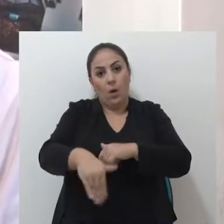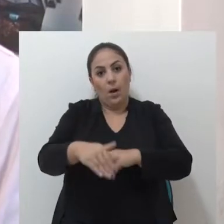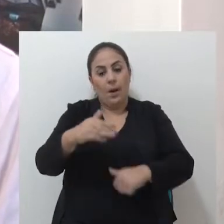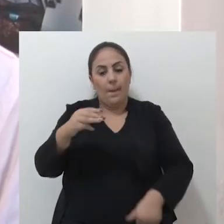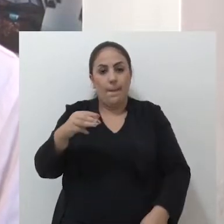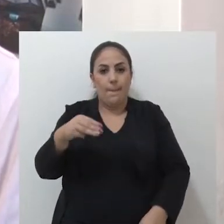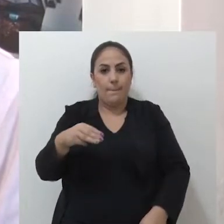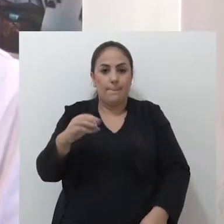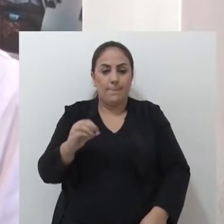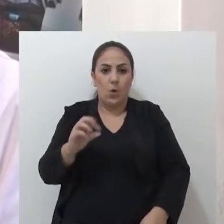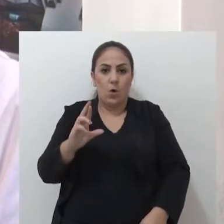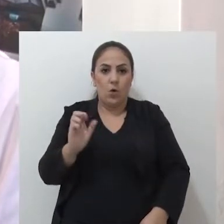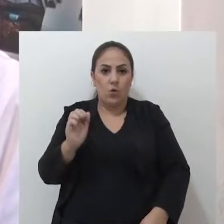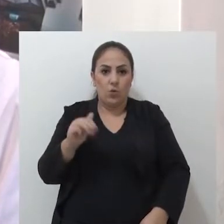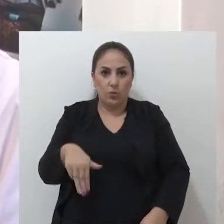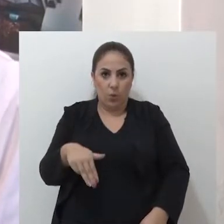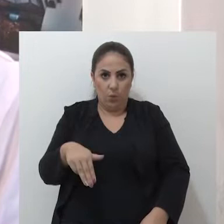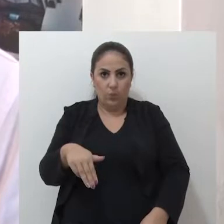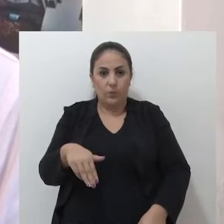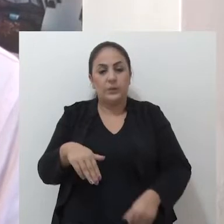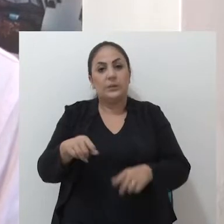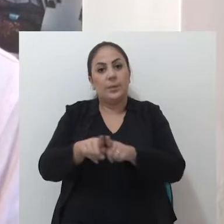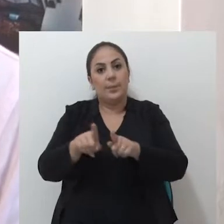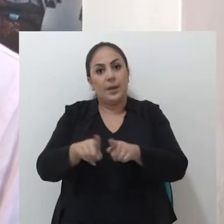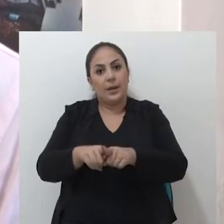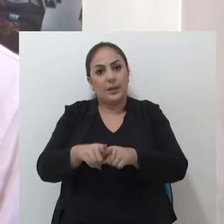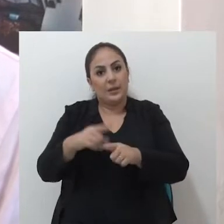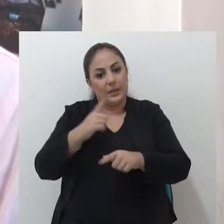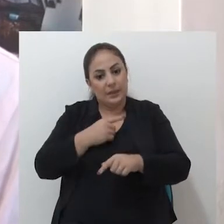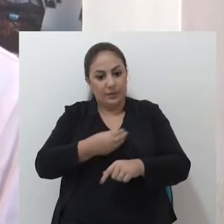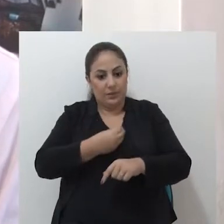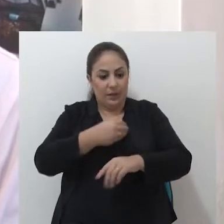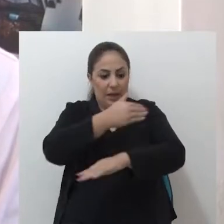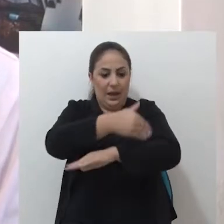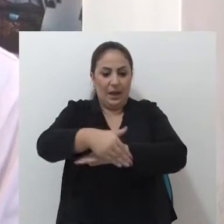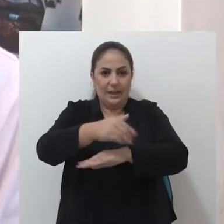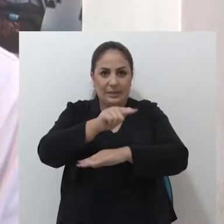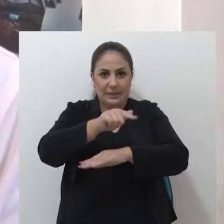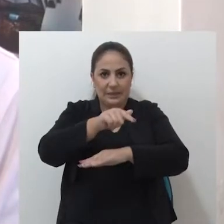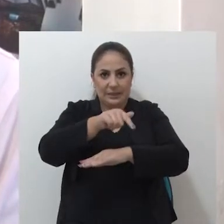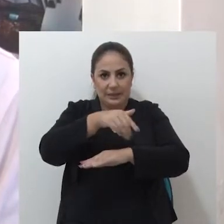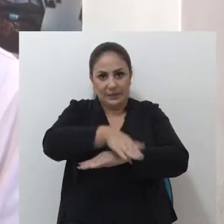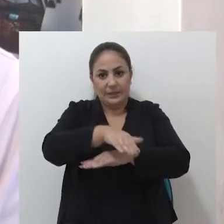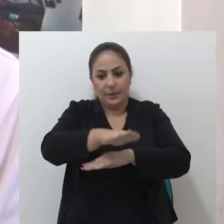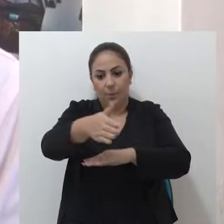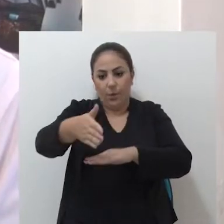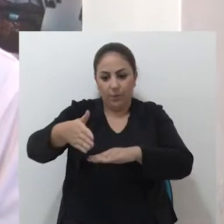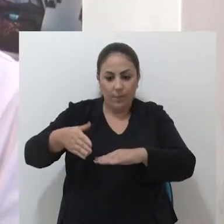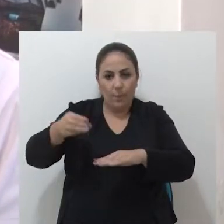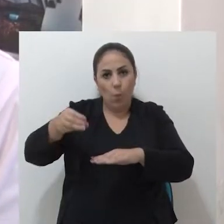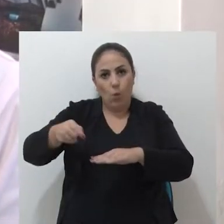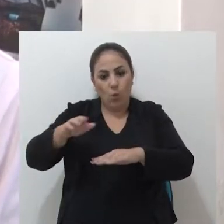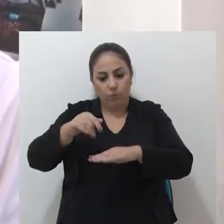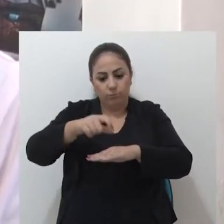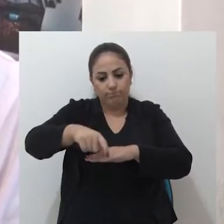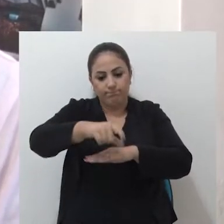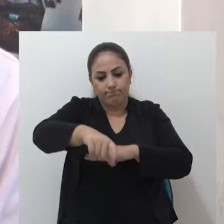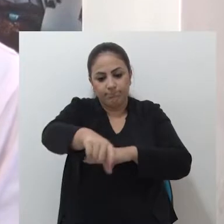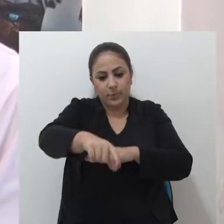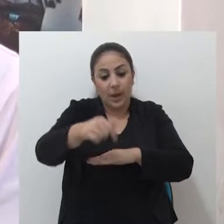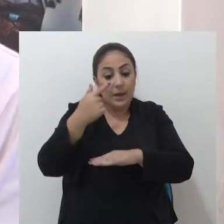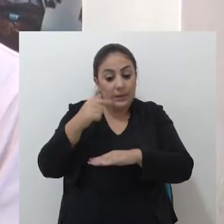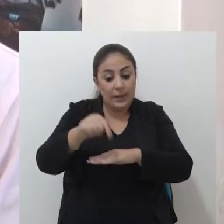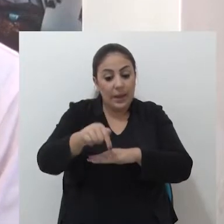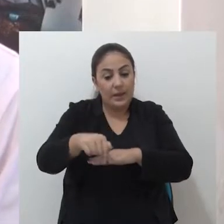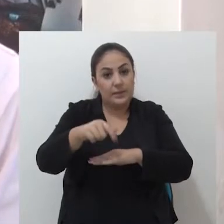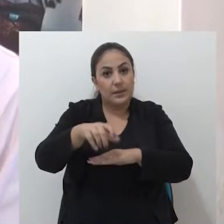Rua Moron de quem vai atravessar com o seu veículo de um lado para o outro da Avenida Brasil. Então, é um grande fluxo de pedestres de veículos naquele ponto